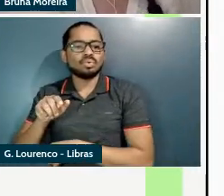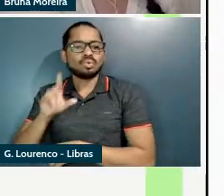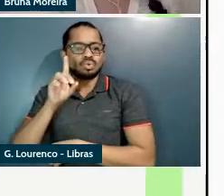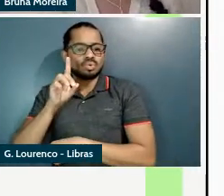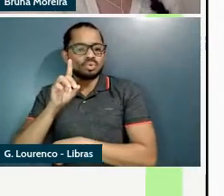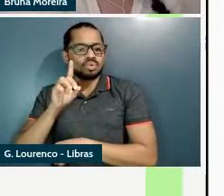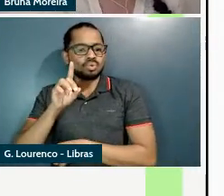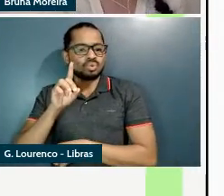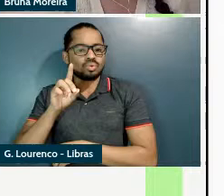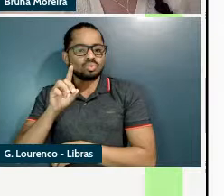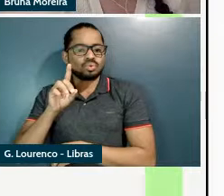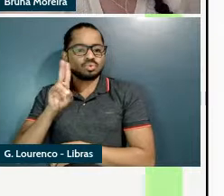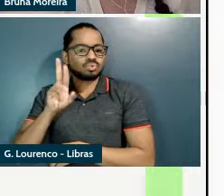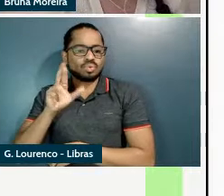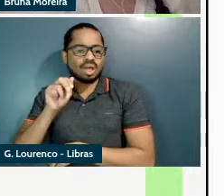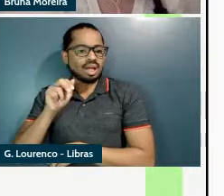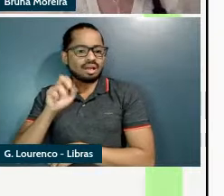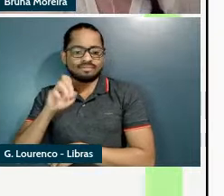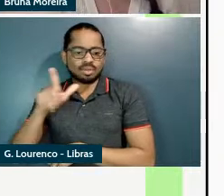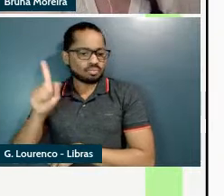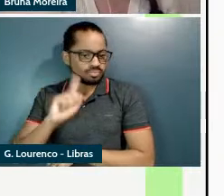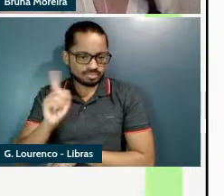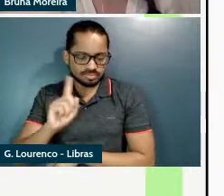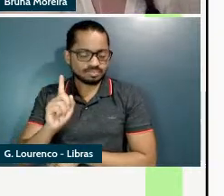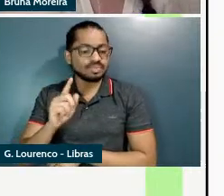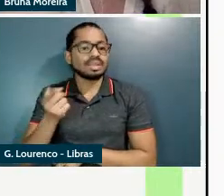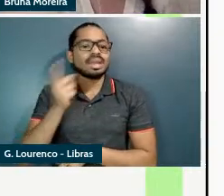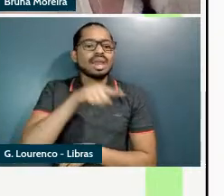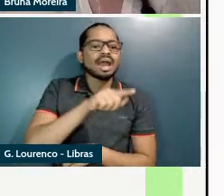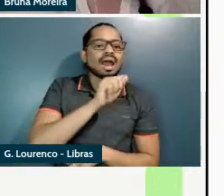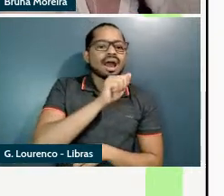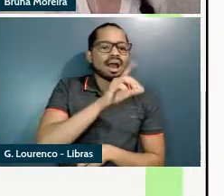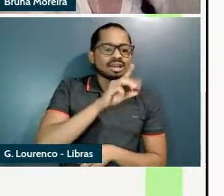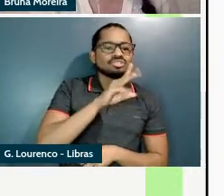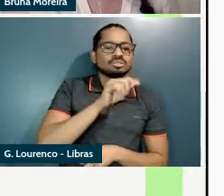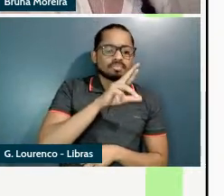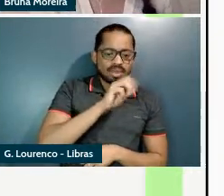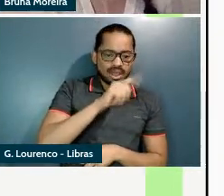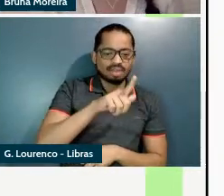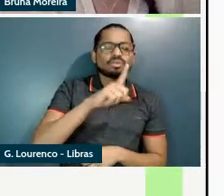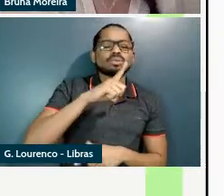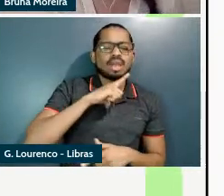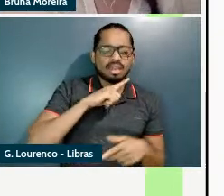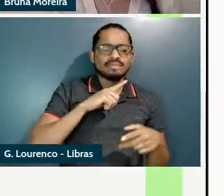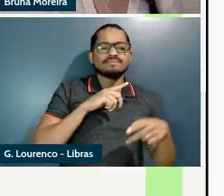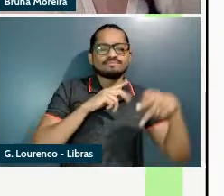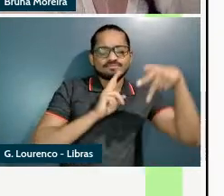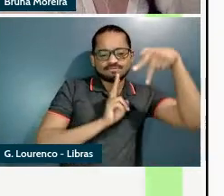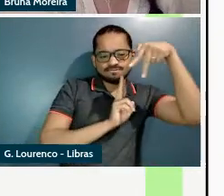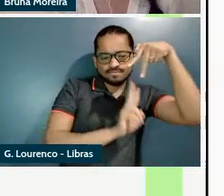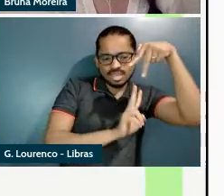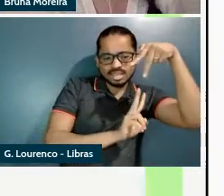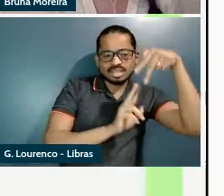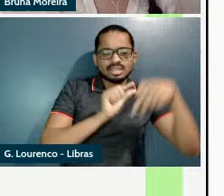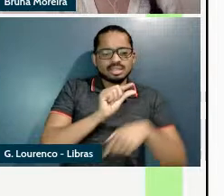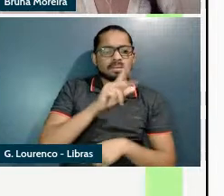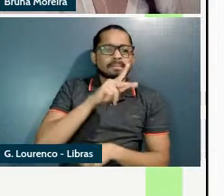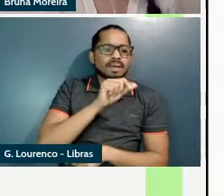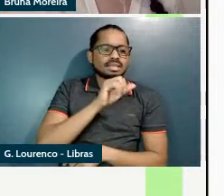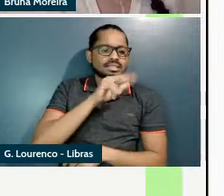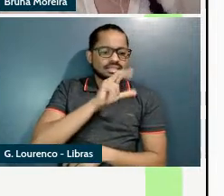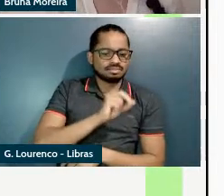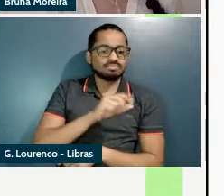isso Admirável tem um Vzinho passivo teria uma força segundo eles de obrigação moral e